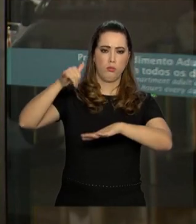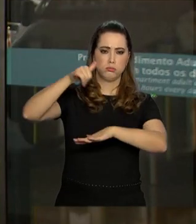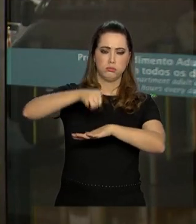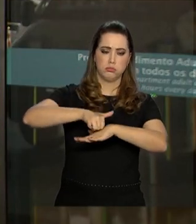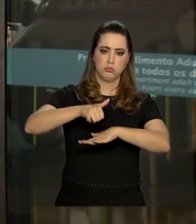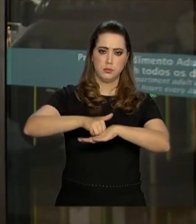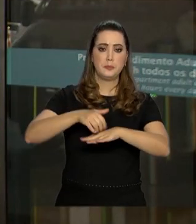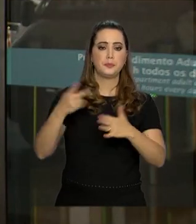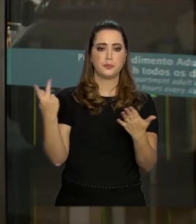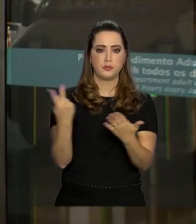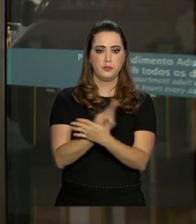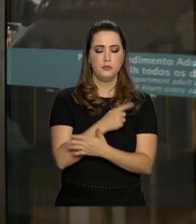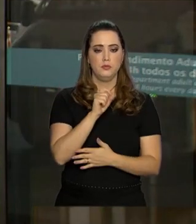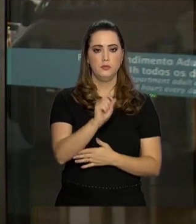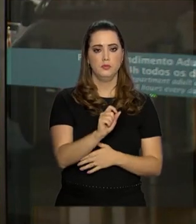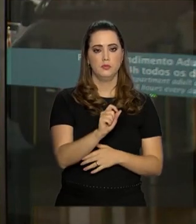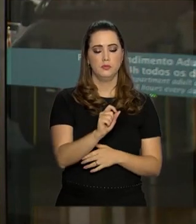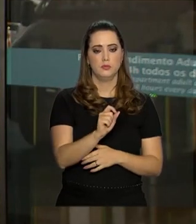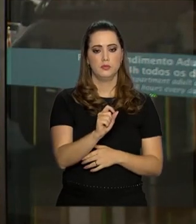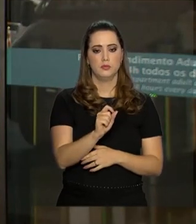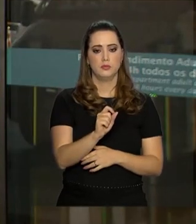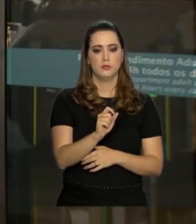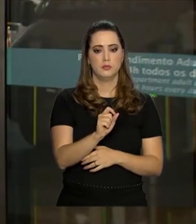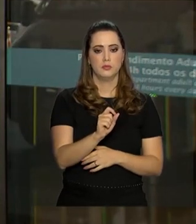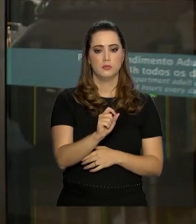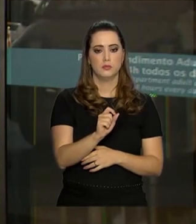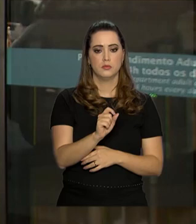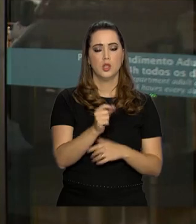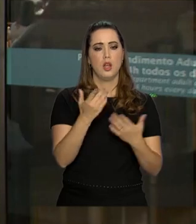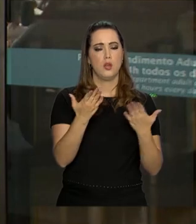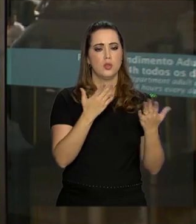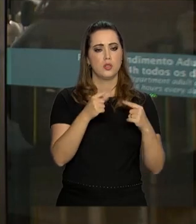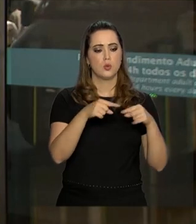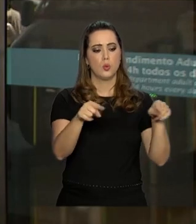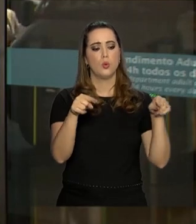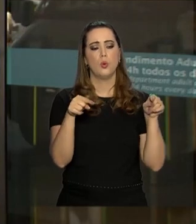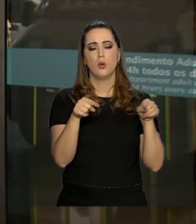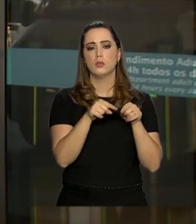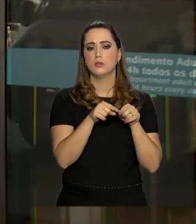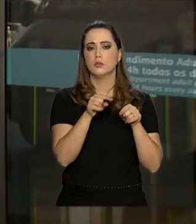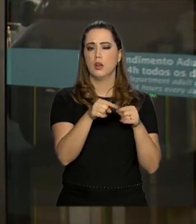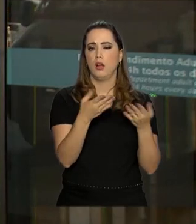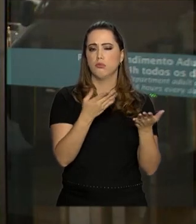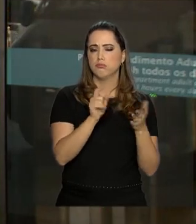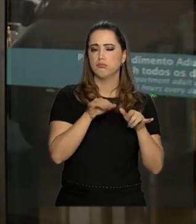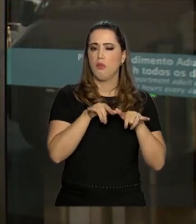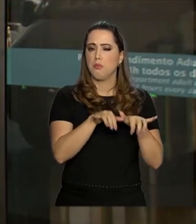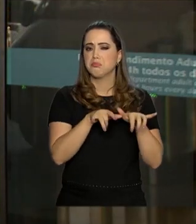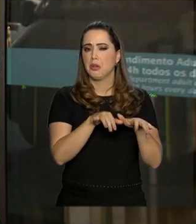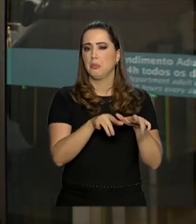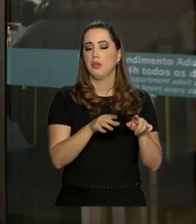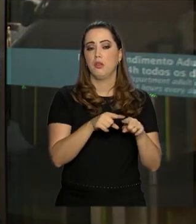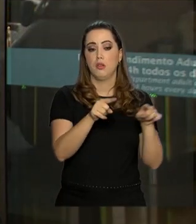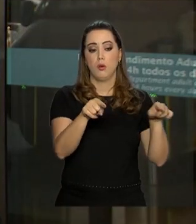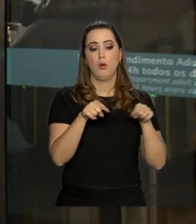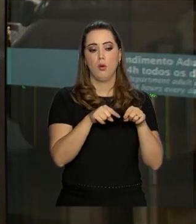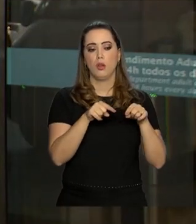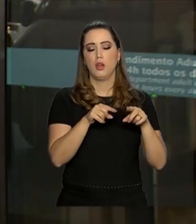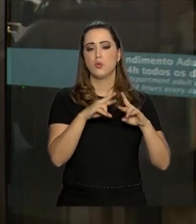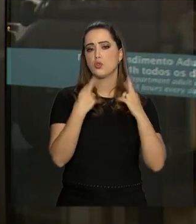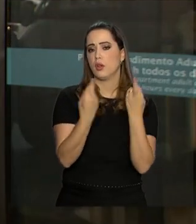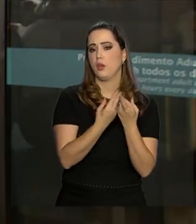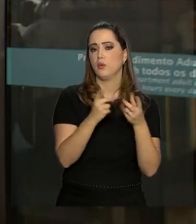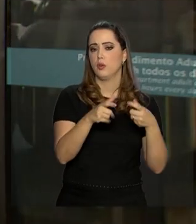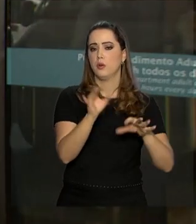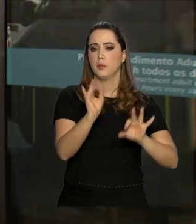no centro de... Uma espécie de escritório, o gabinete para despachos Que foi montado aqui